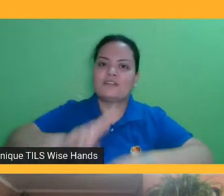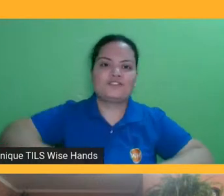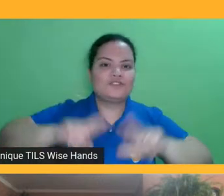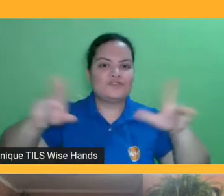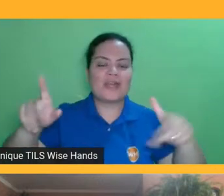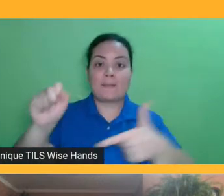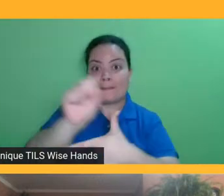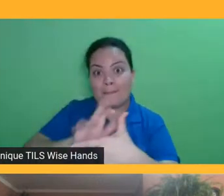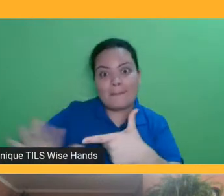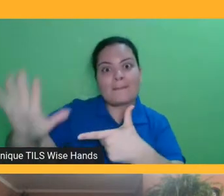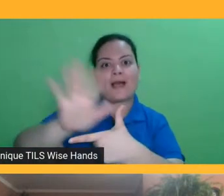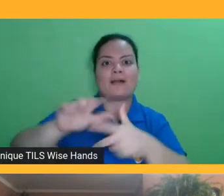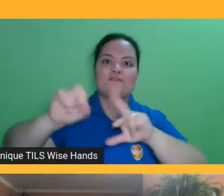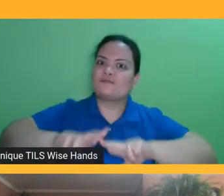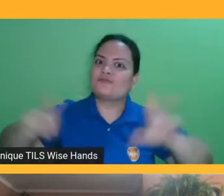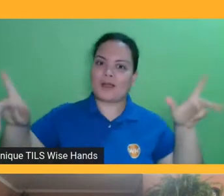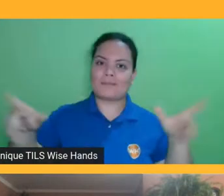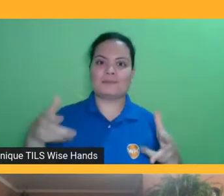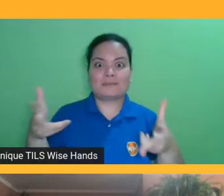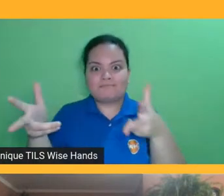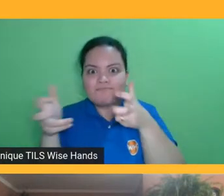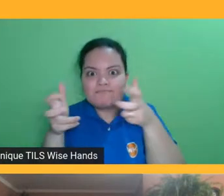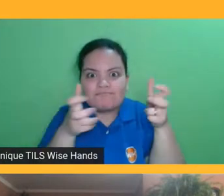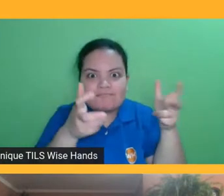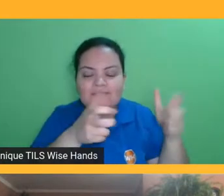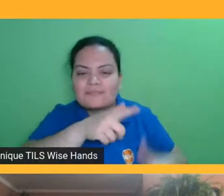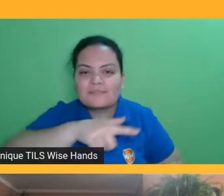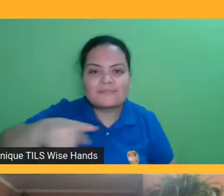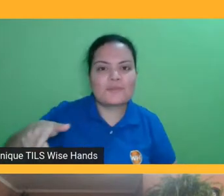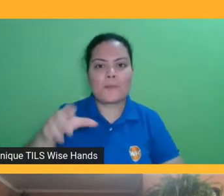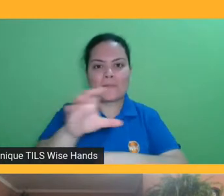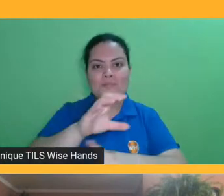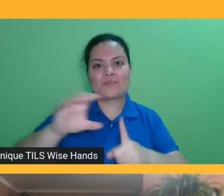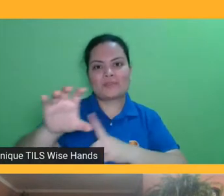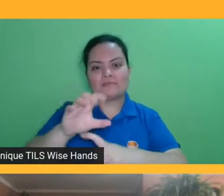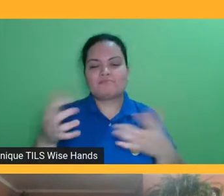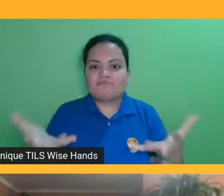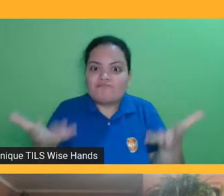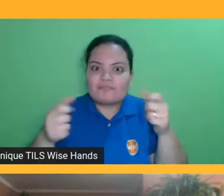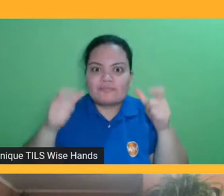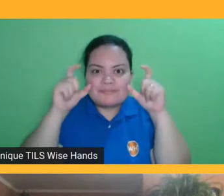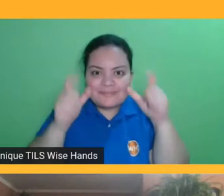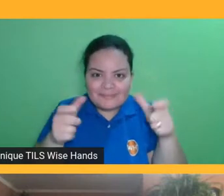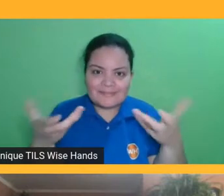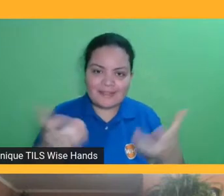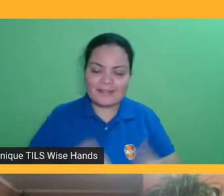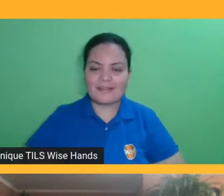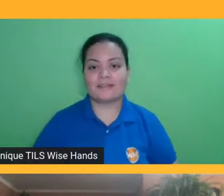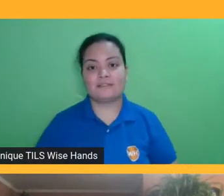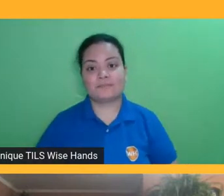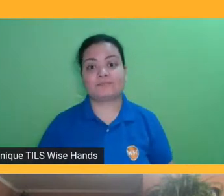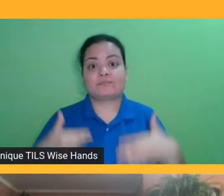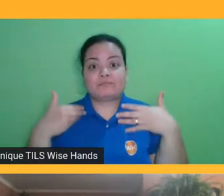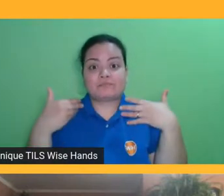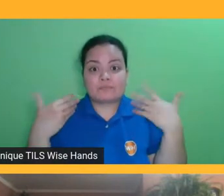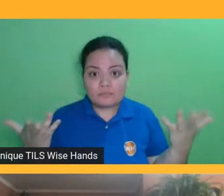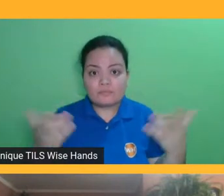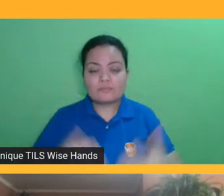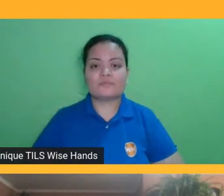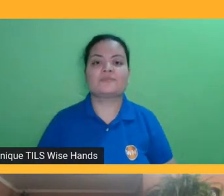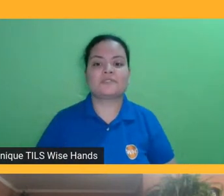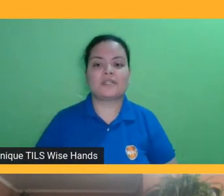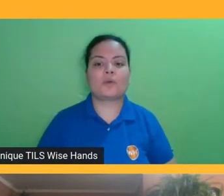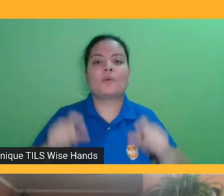uma das faixas etárias que uma das poucas faixas etárias que houve crescimento de leitores foi nos